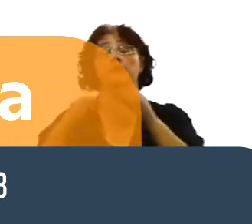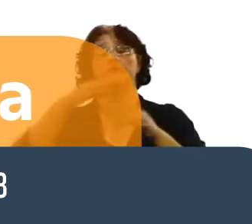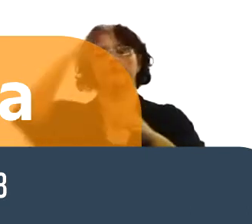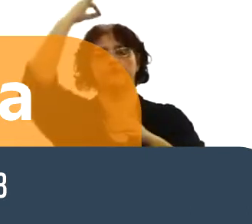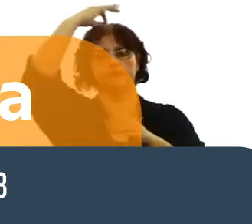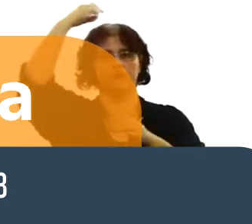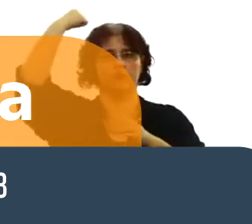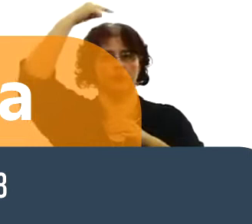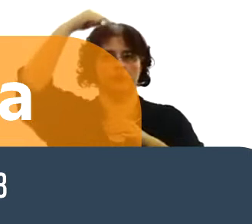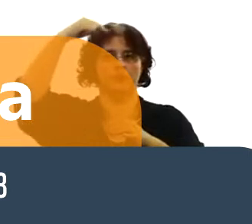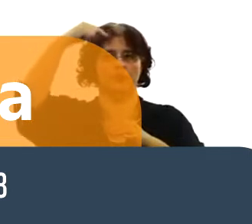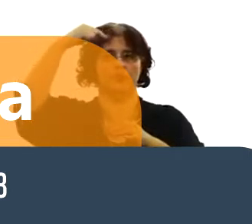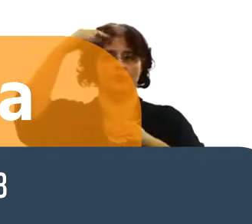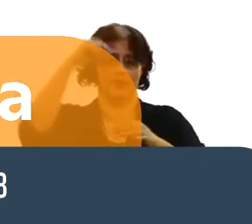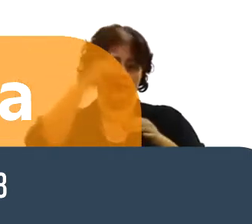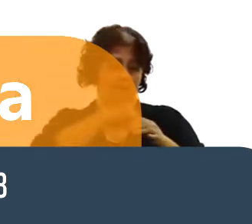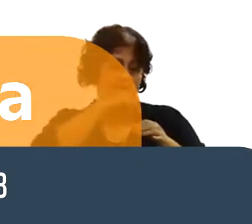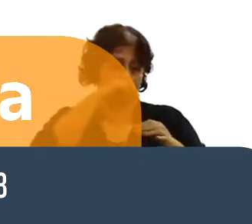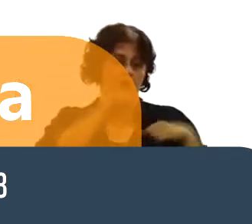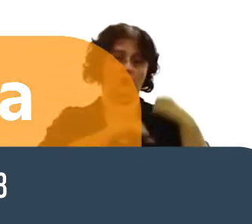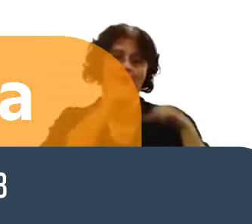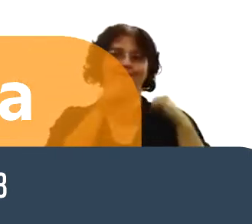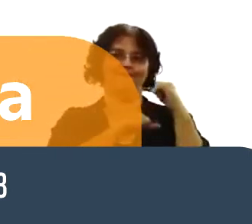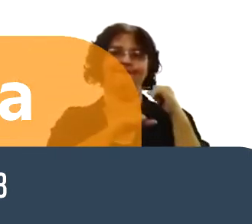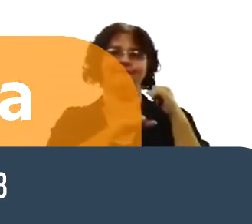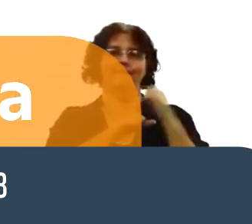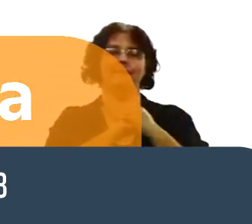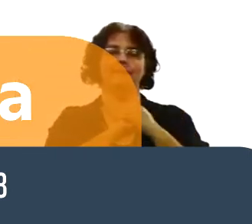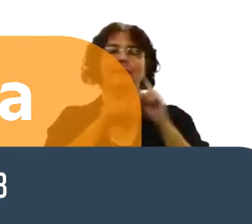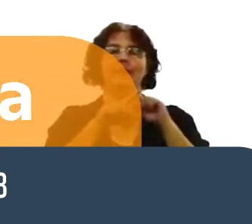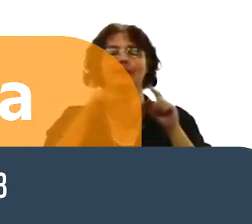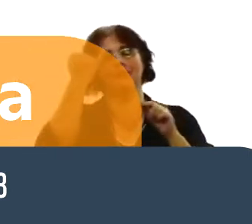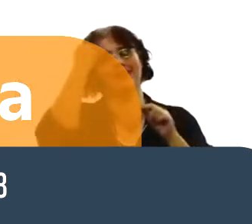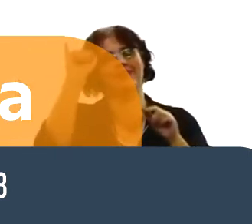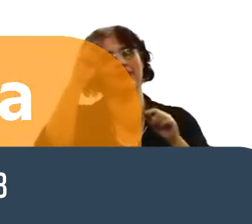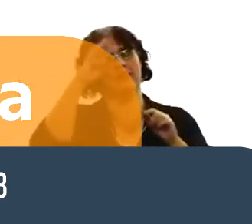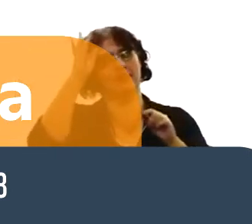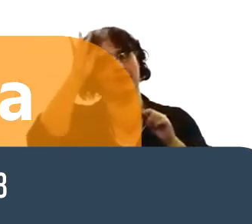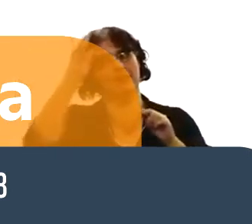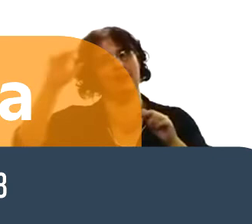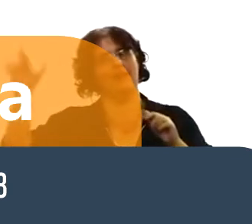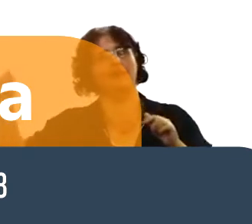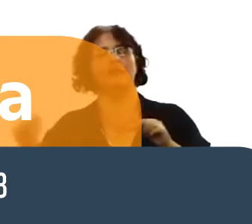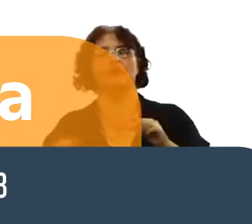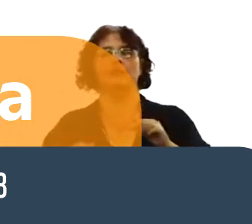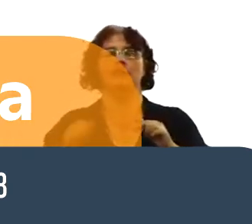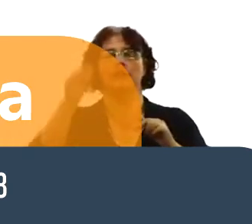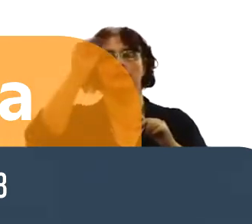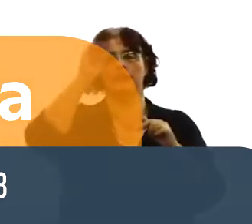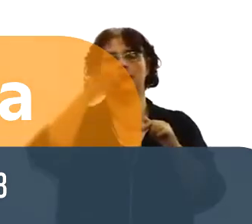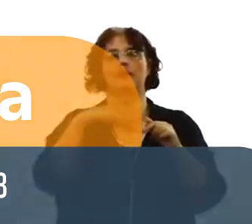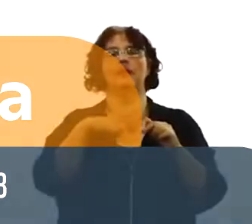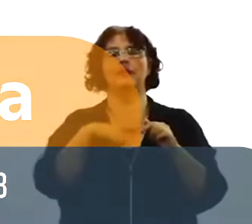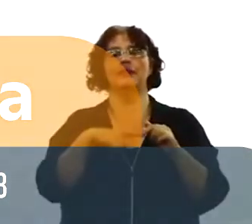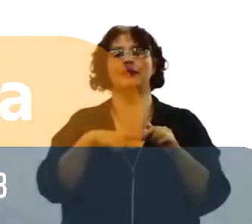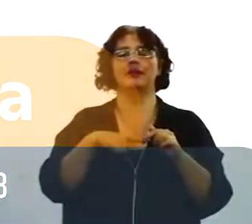aplica a obra. Então nós temos uma outra ideia teológica aqui. A trindade de Deus buscando